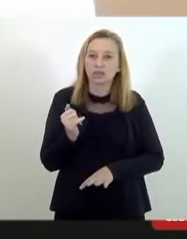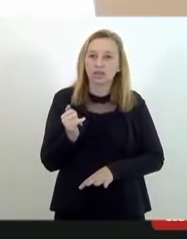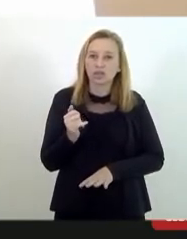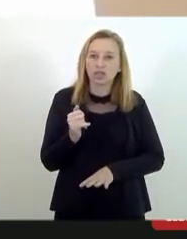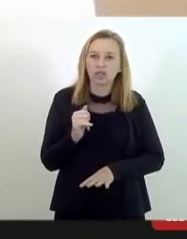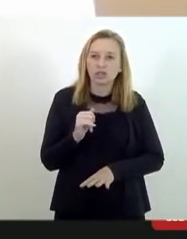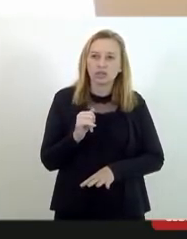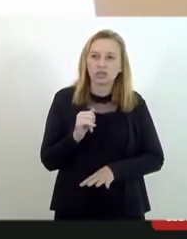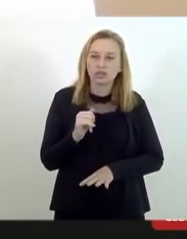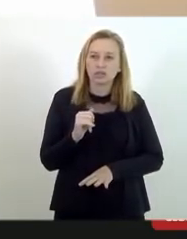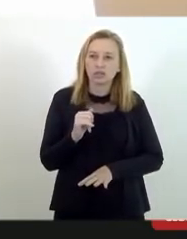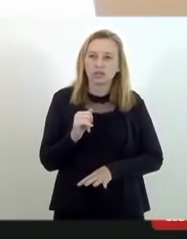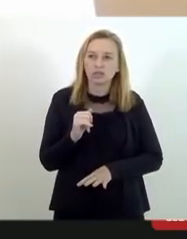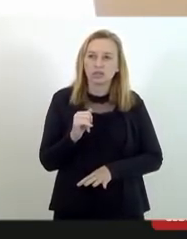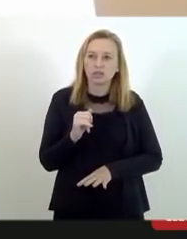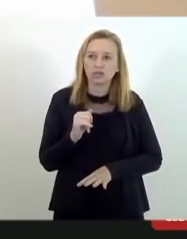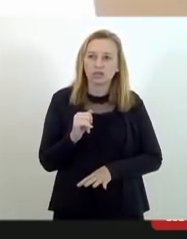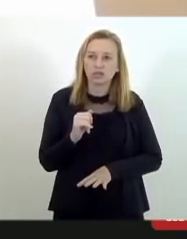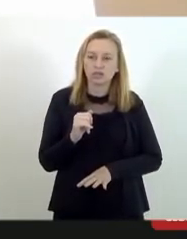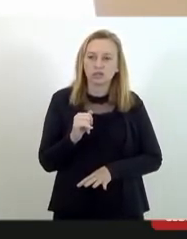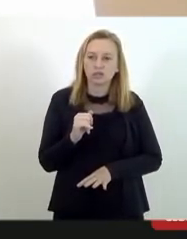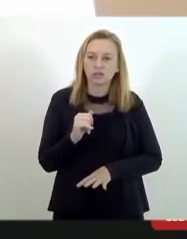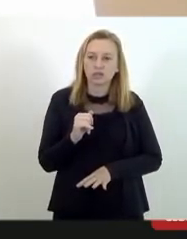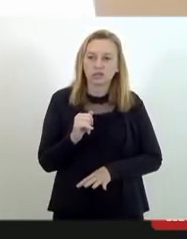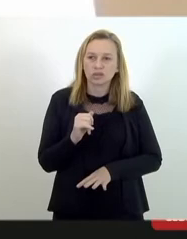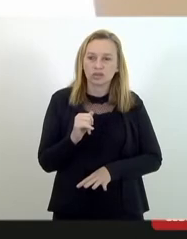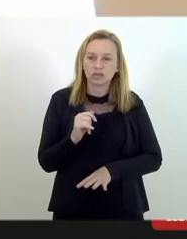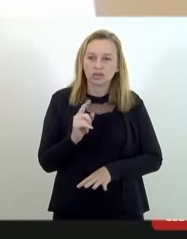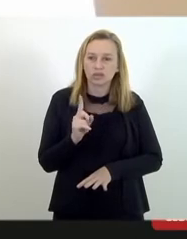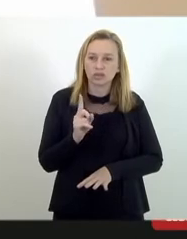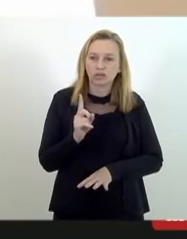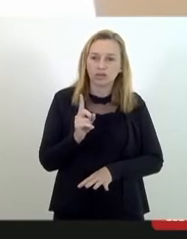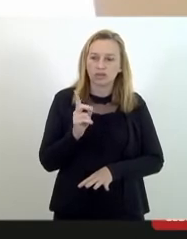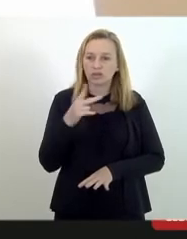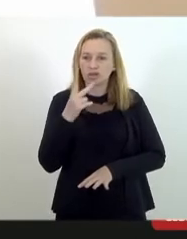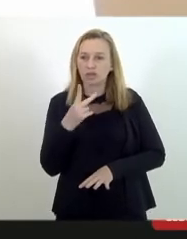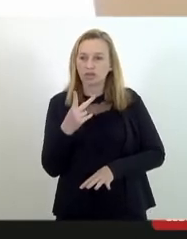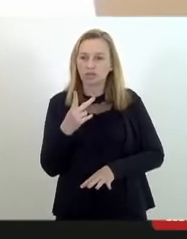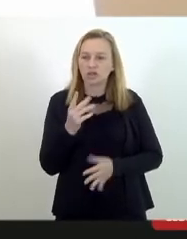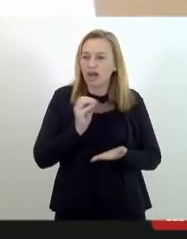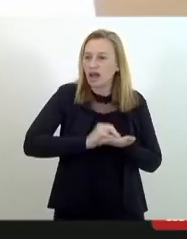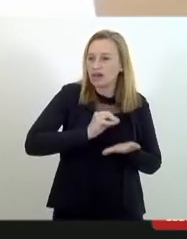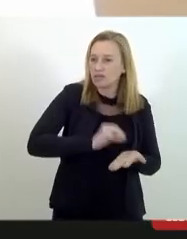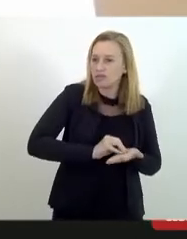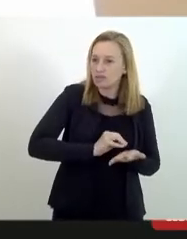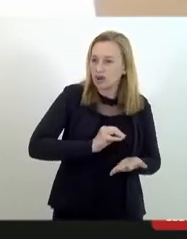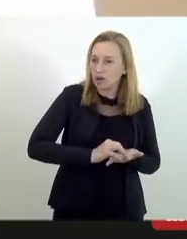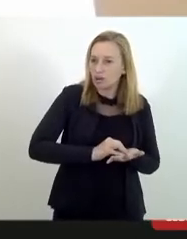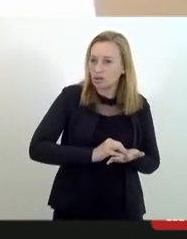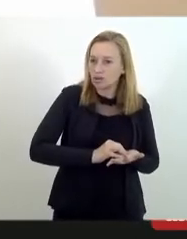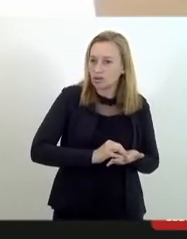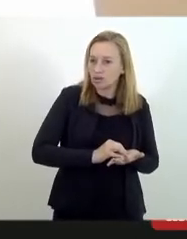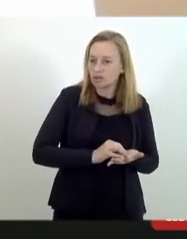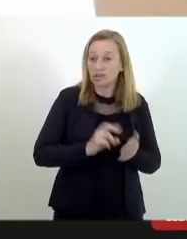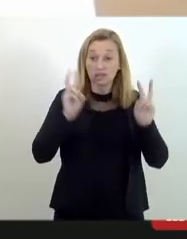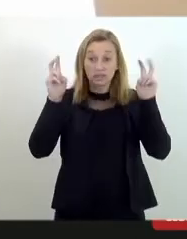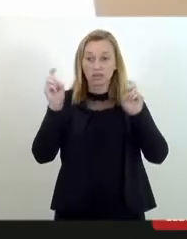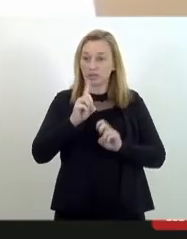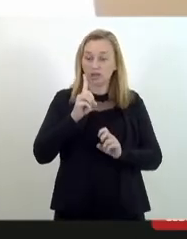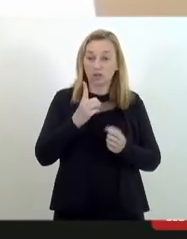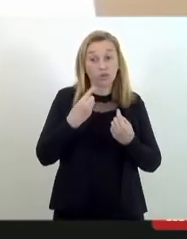Não vislumbramos omissões ou ausências quanto à produção legiferante nesse tema, muito pelo contrário.